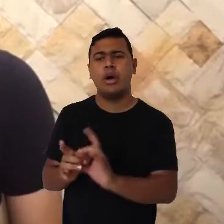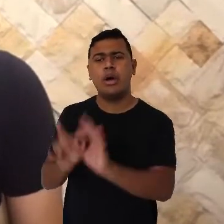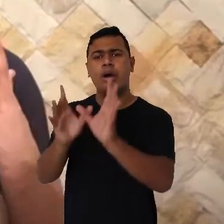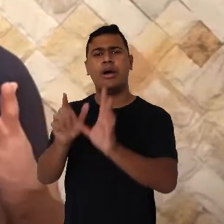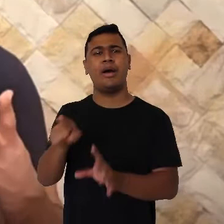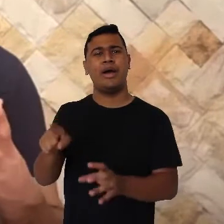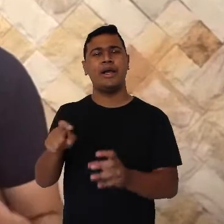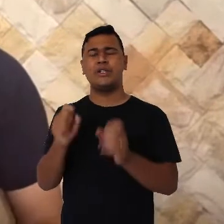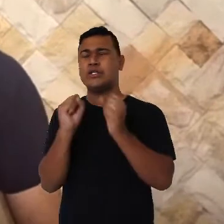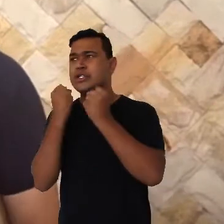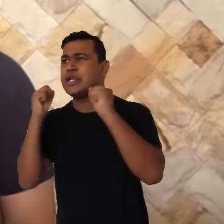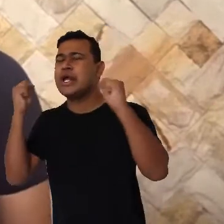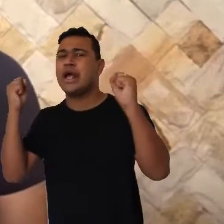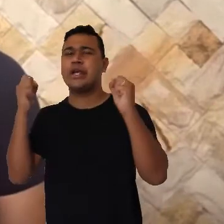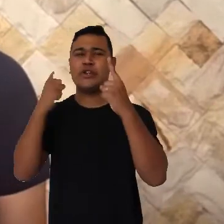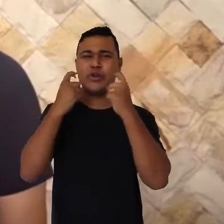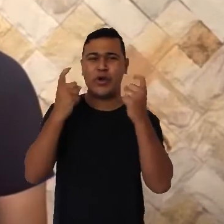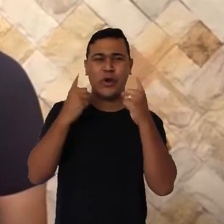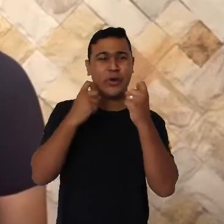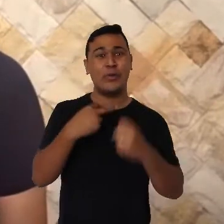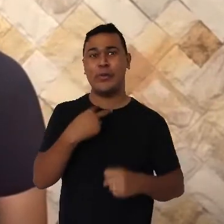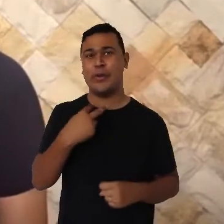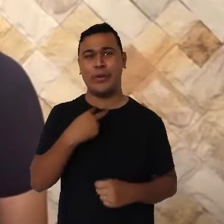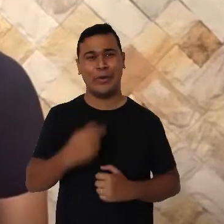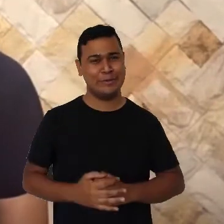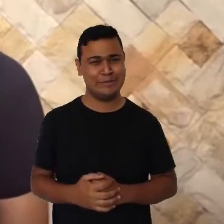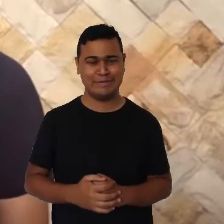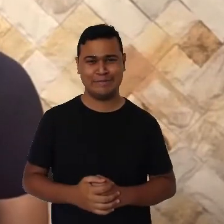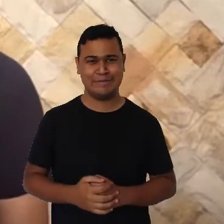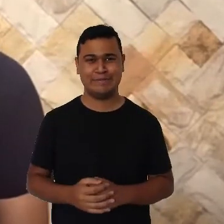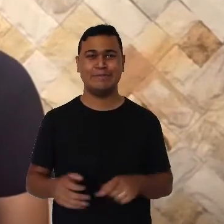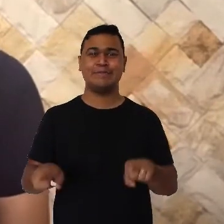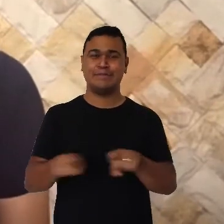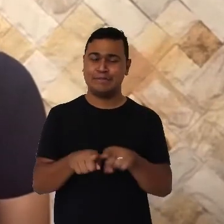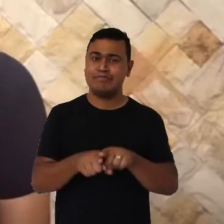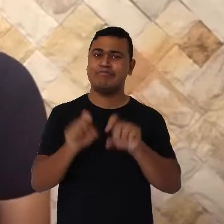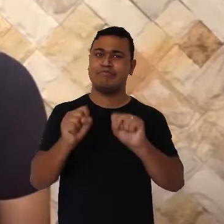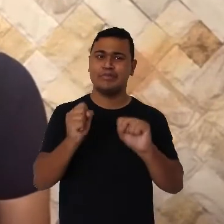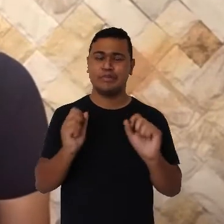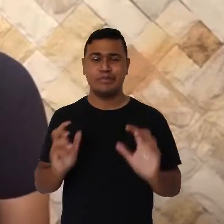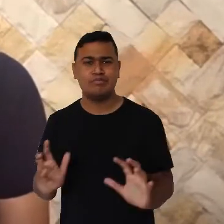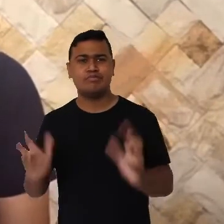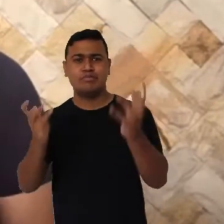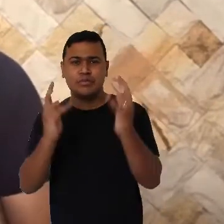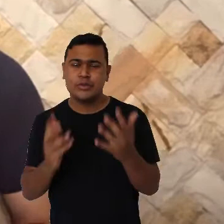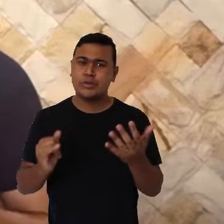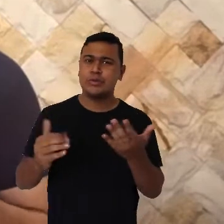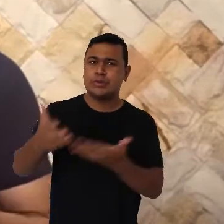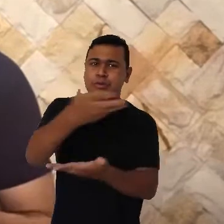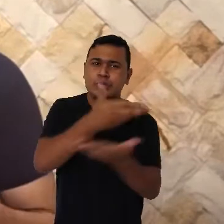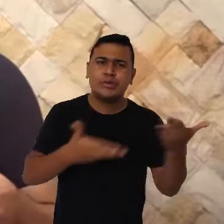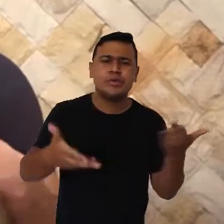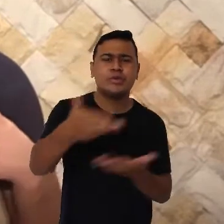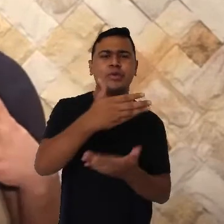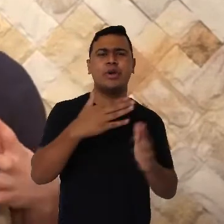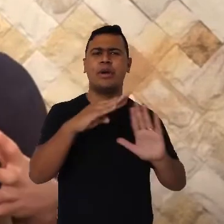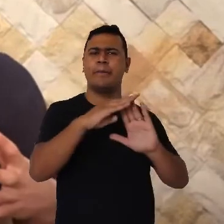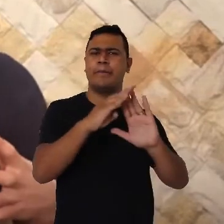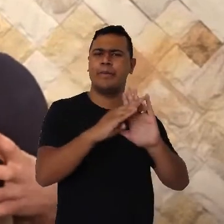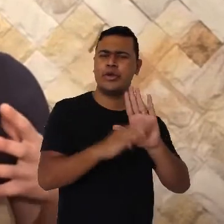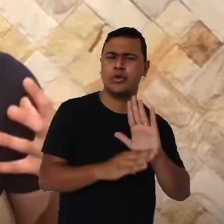estressado. Ainda nesta fase, o adulto pode iniciar interações com o bebê, tentando enfatizar a existência de padrões,